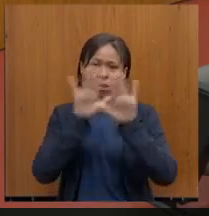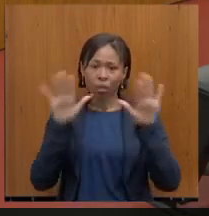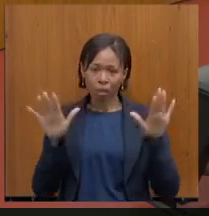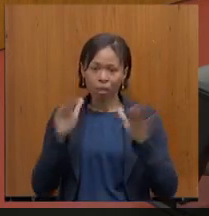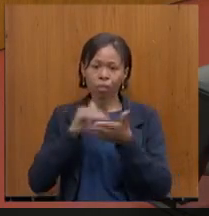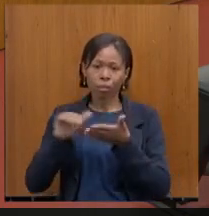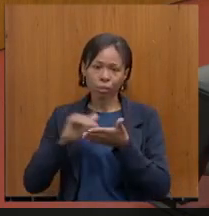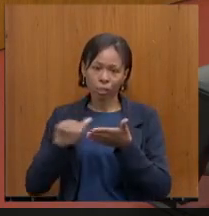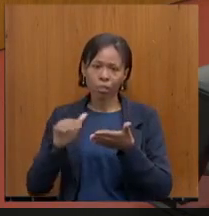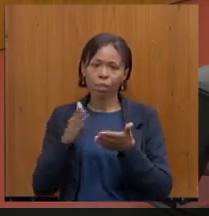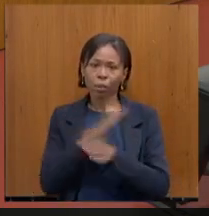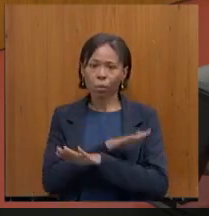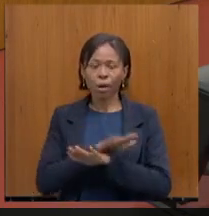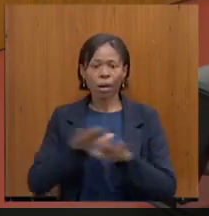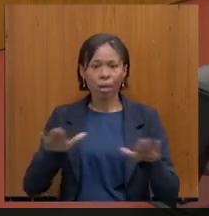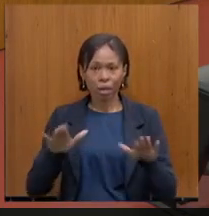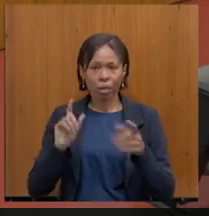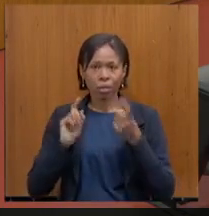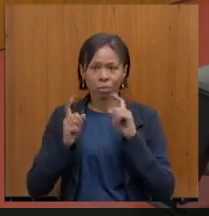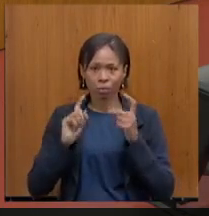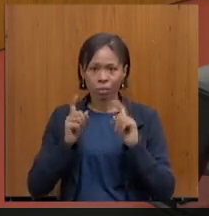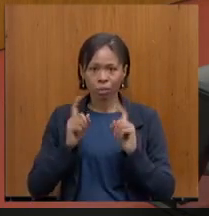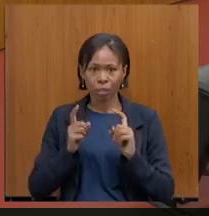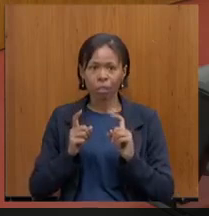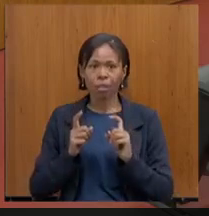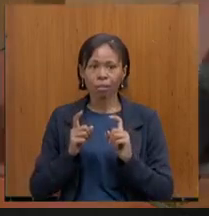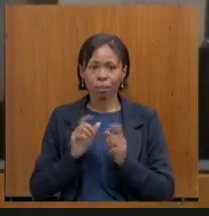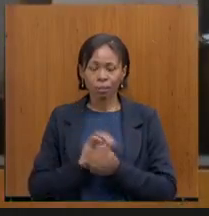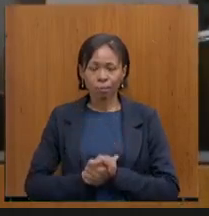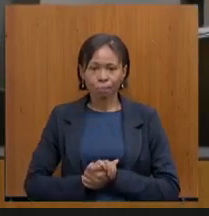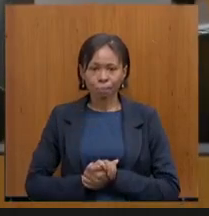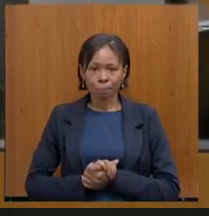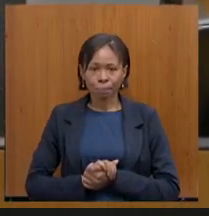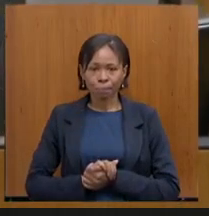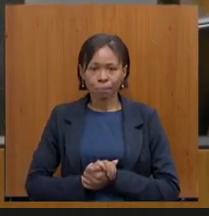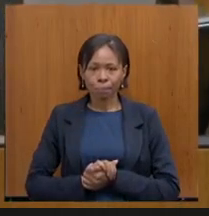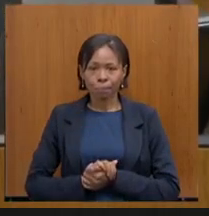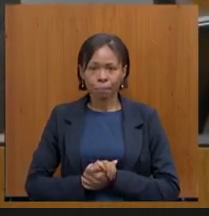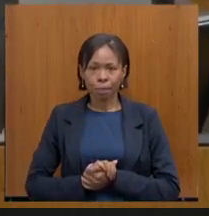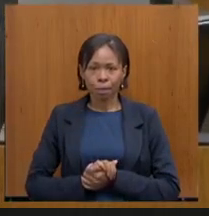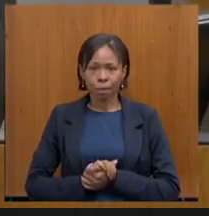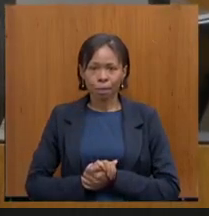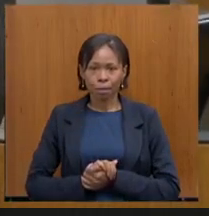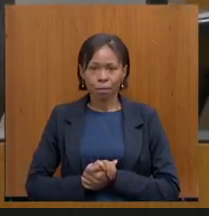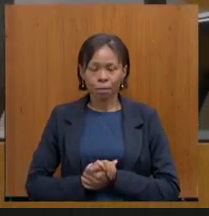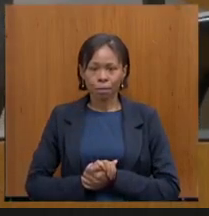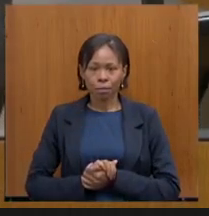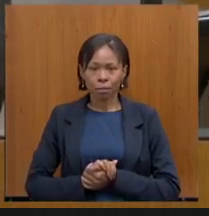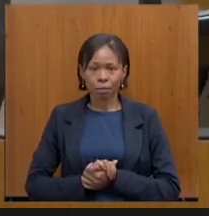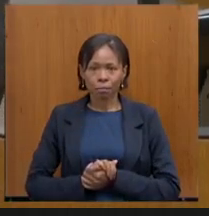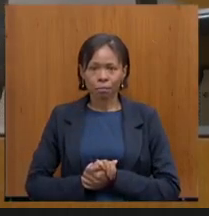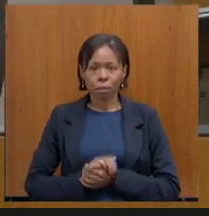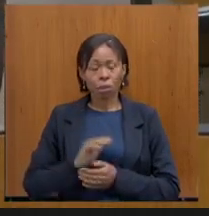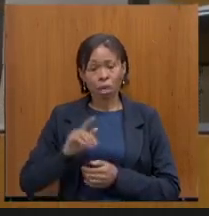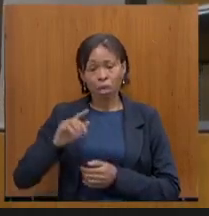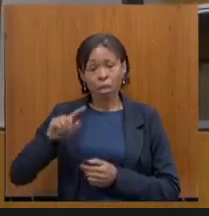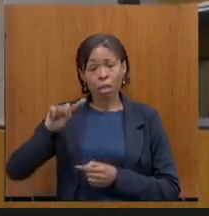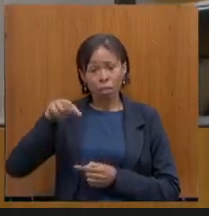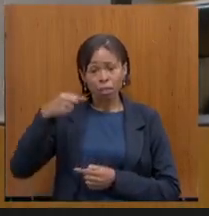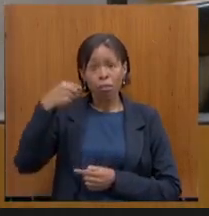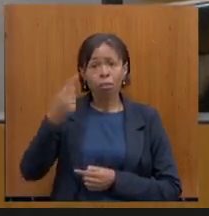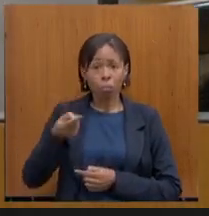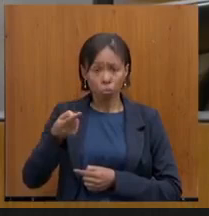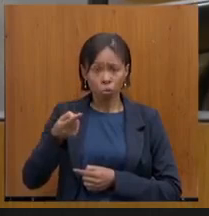encerrado. Está encerrada a reunião para que, dentro de algumas horas ou dias, nós